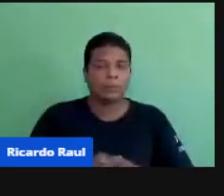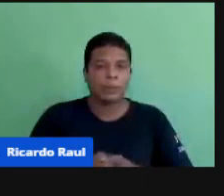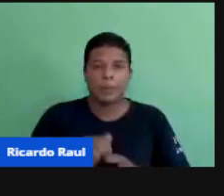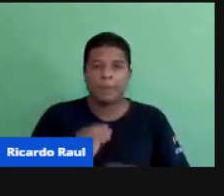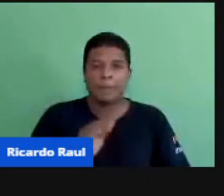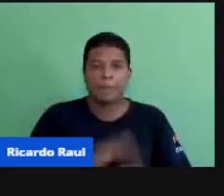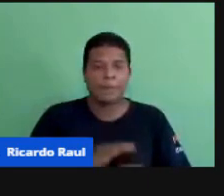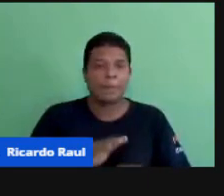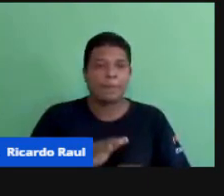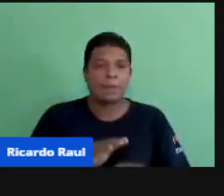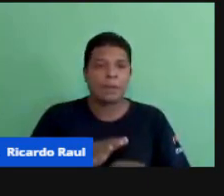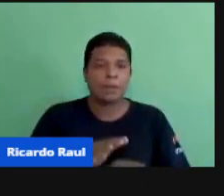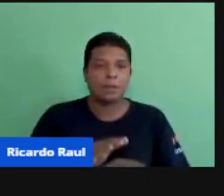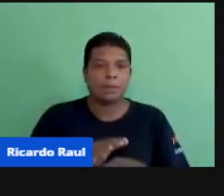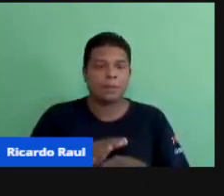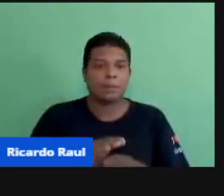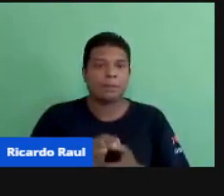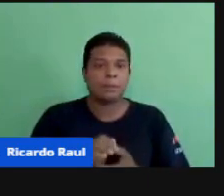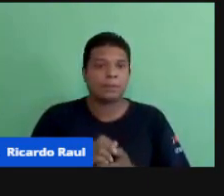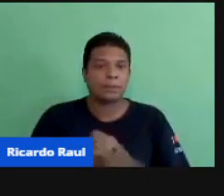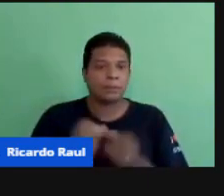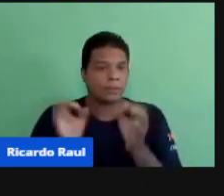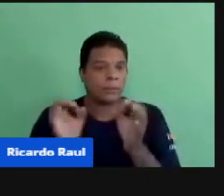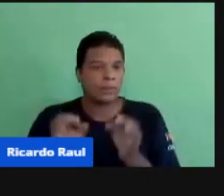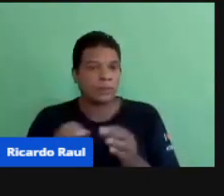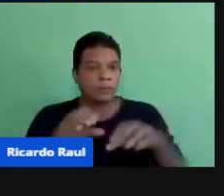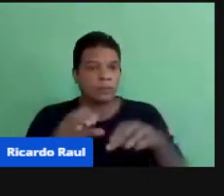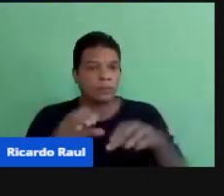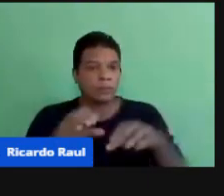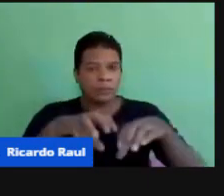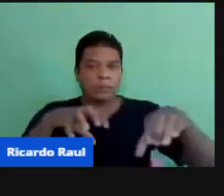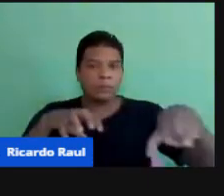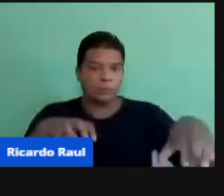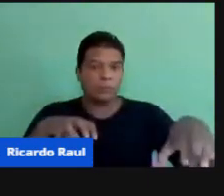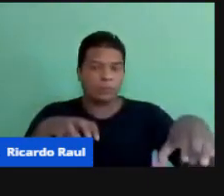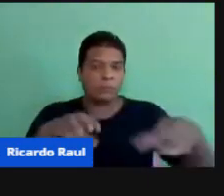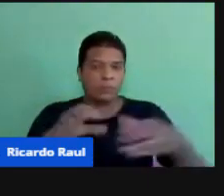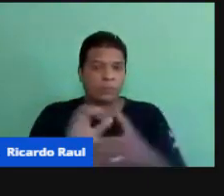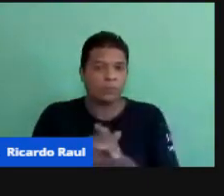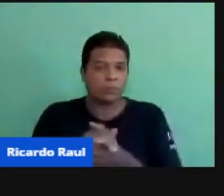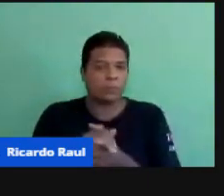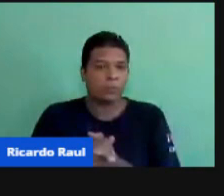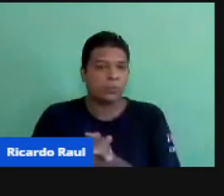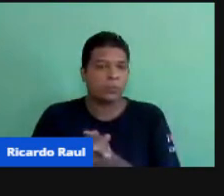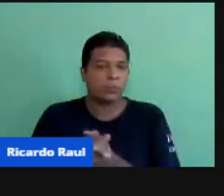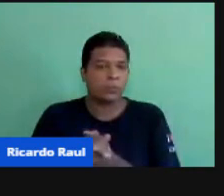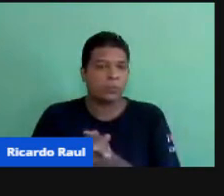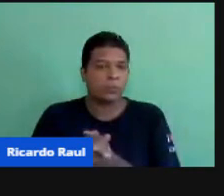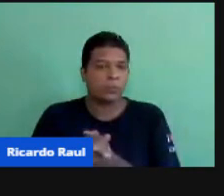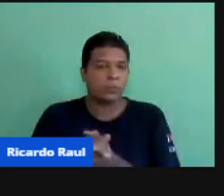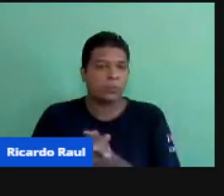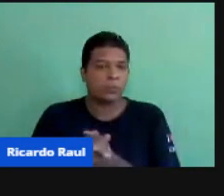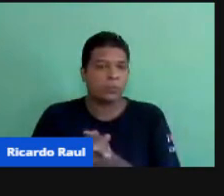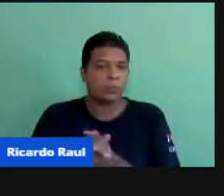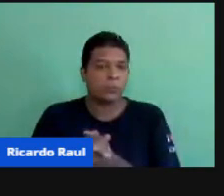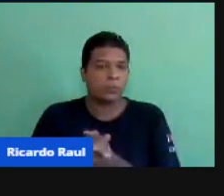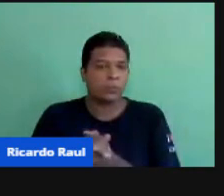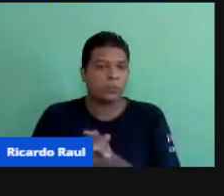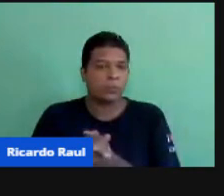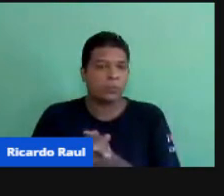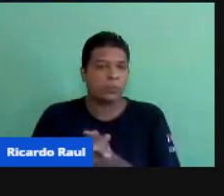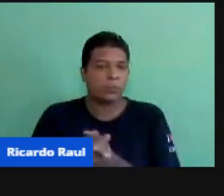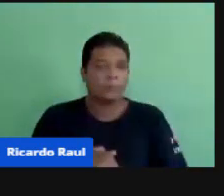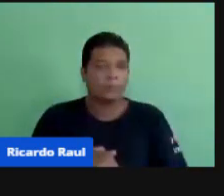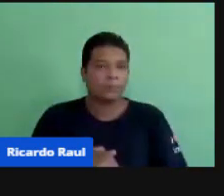adequada Ao ensino Remoto Quando se parte Do princípio De encontrar Ou confirmar Pistas Sobre a